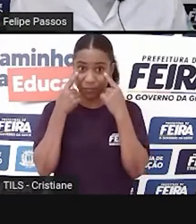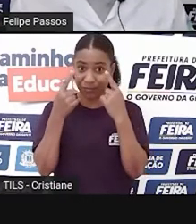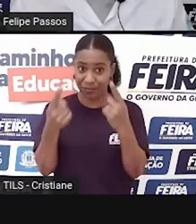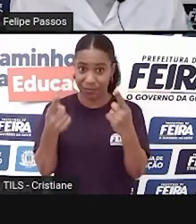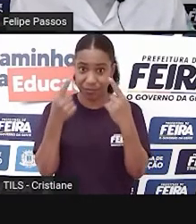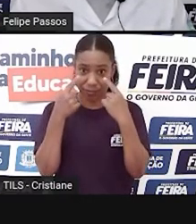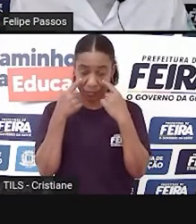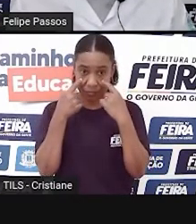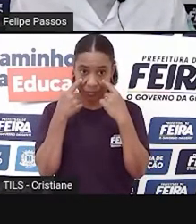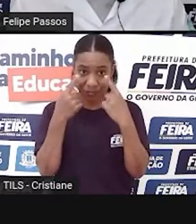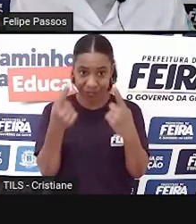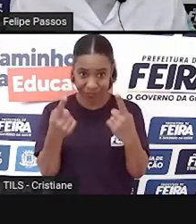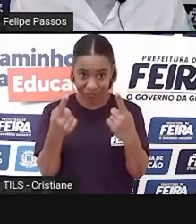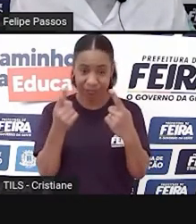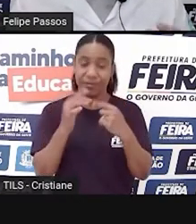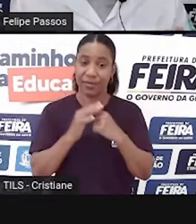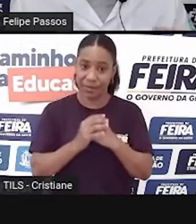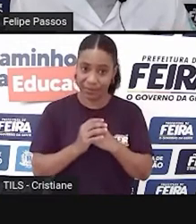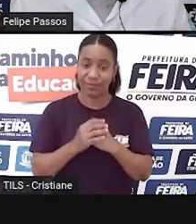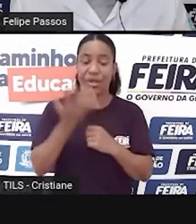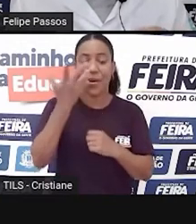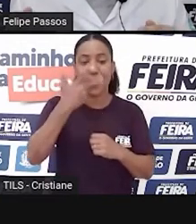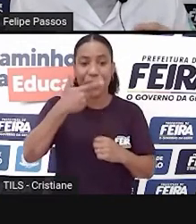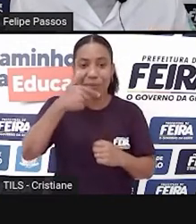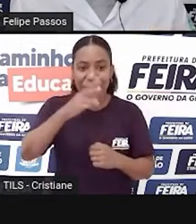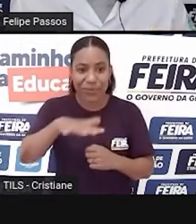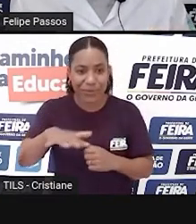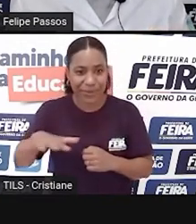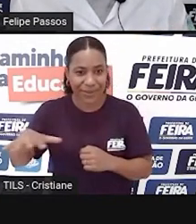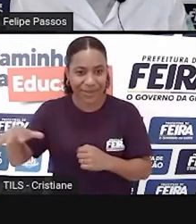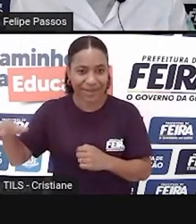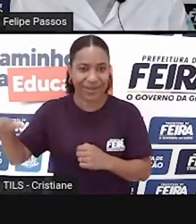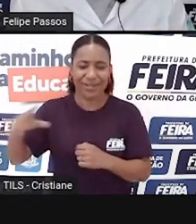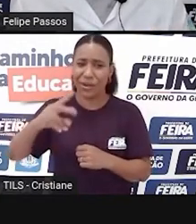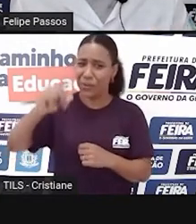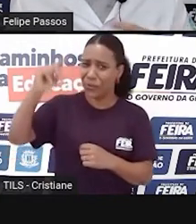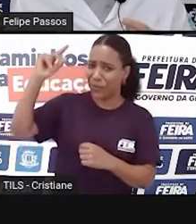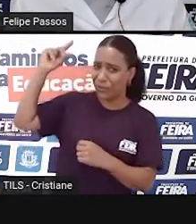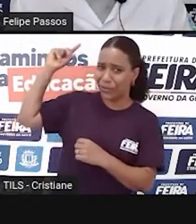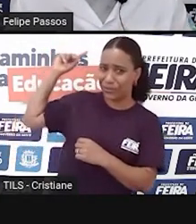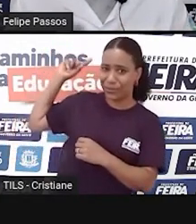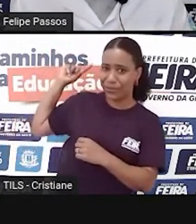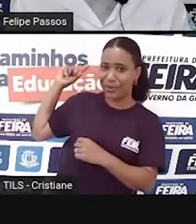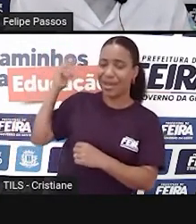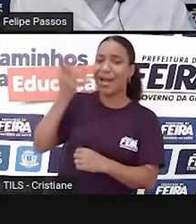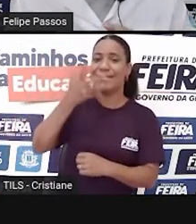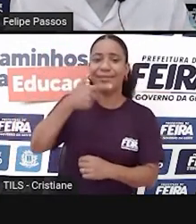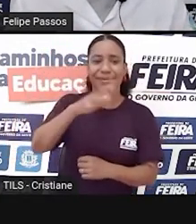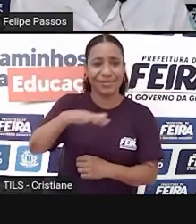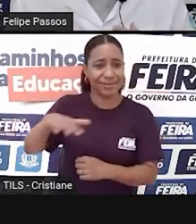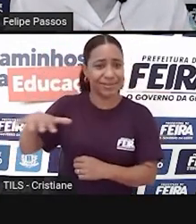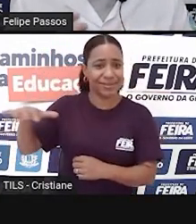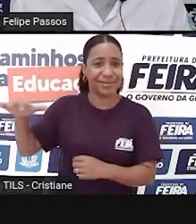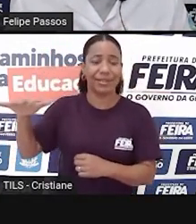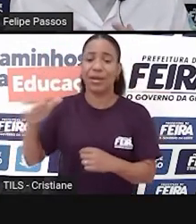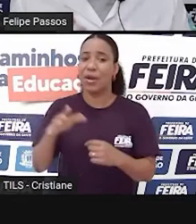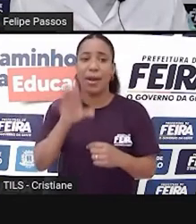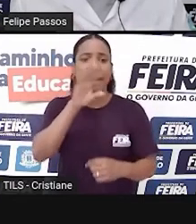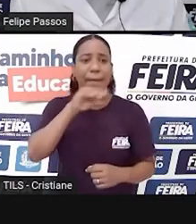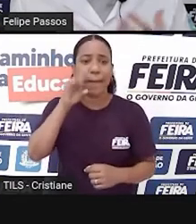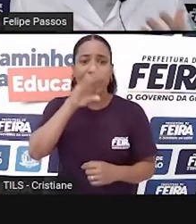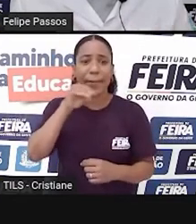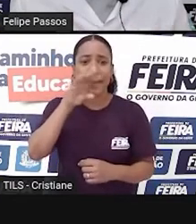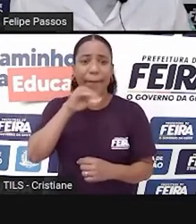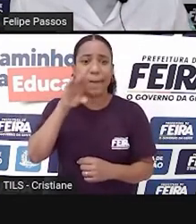Então uma criança da nossa espécie, há muitos, né? Milhares de anos atrás, quando não falávamos, quando não tínhamos essa